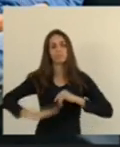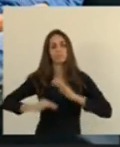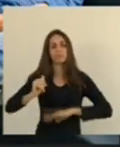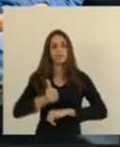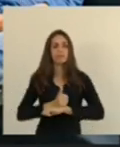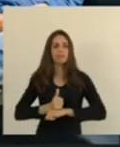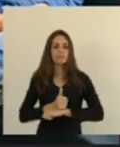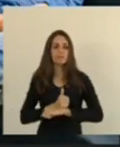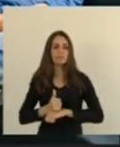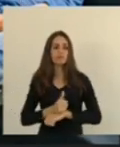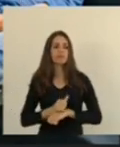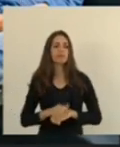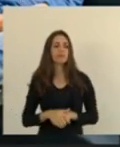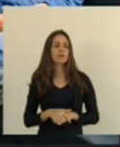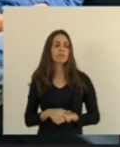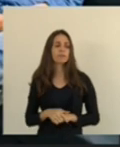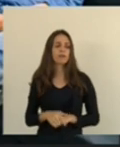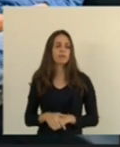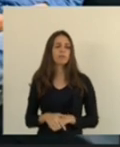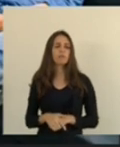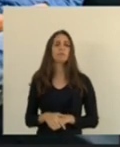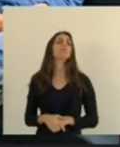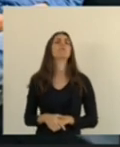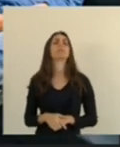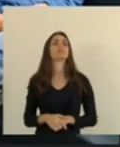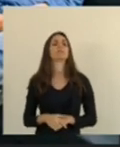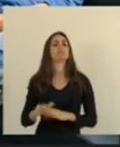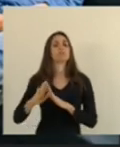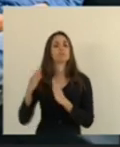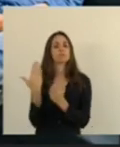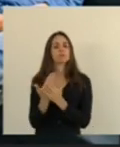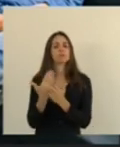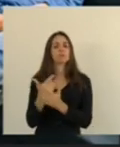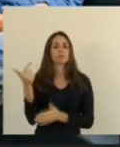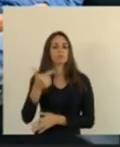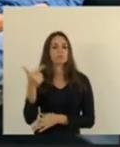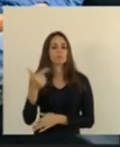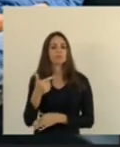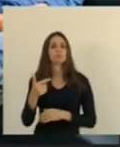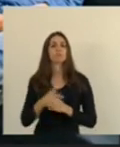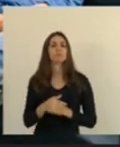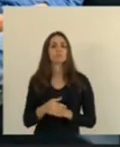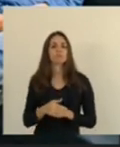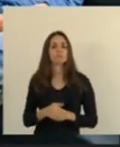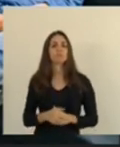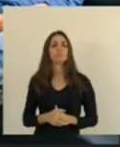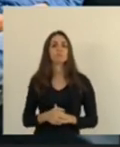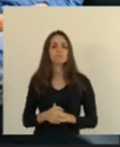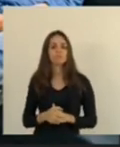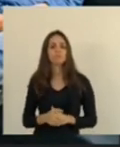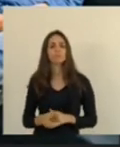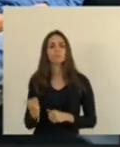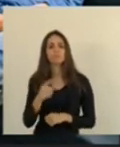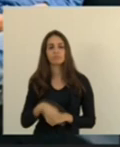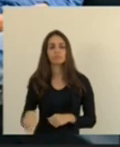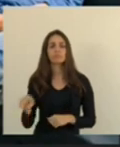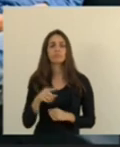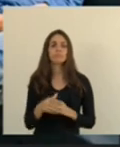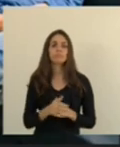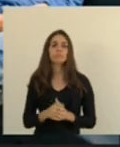Olhe pela escola de segundo grau lá na região de Baixo Condu.